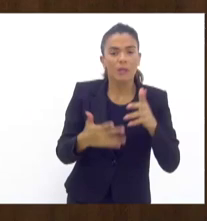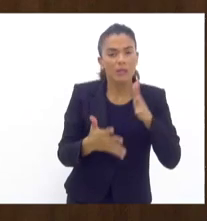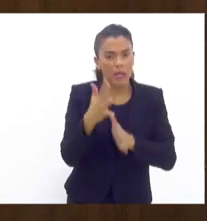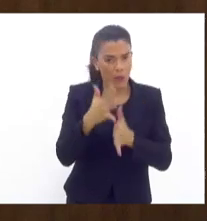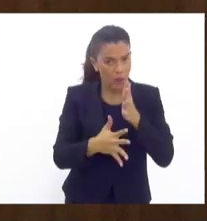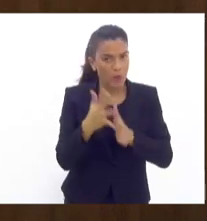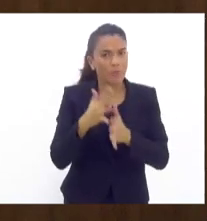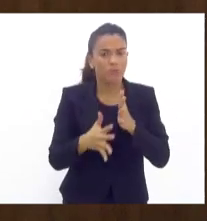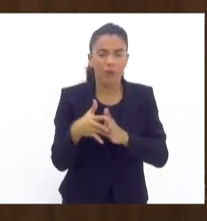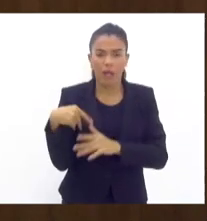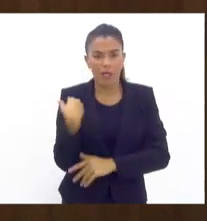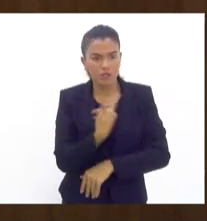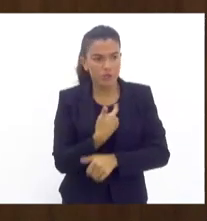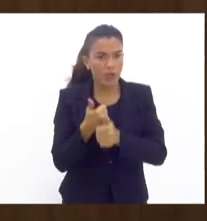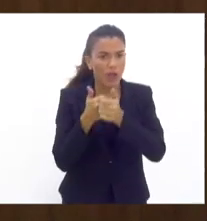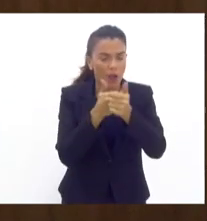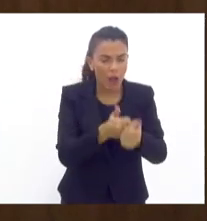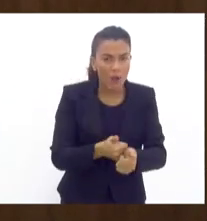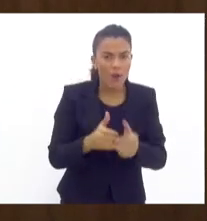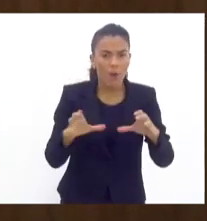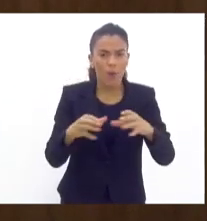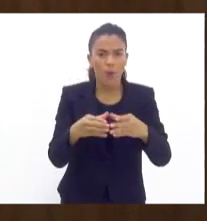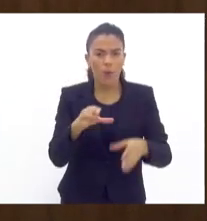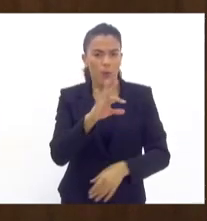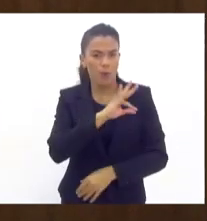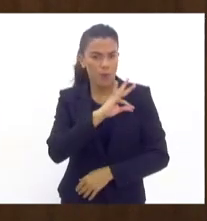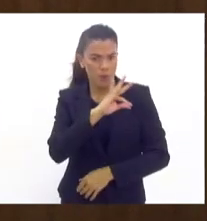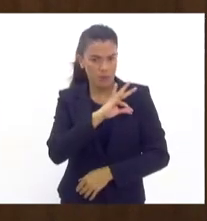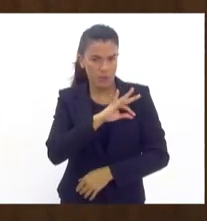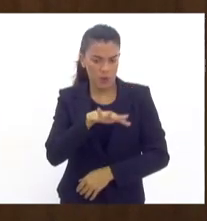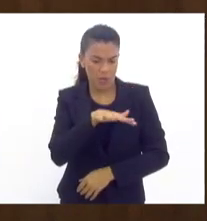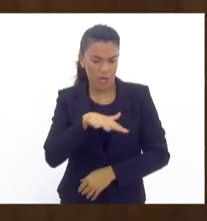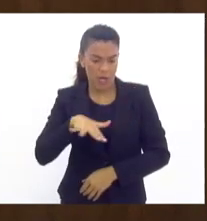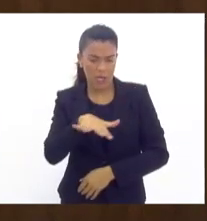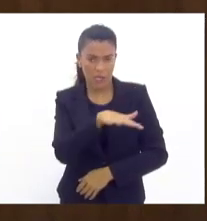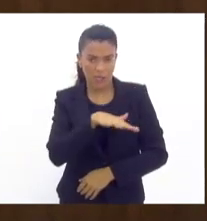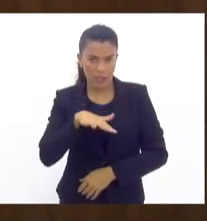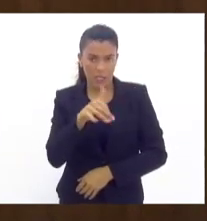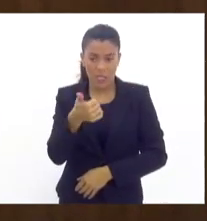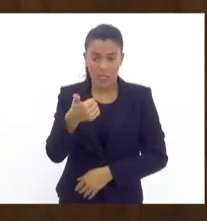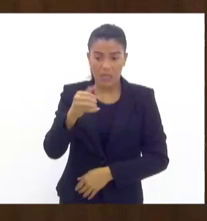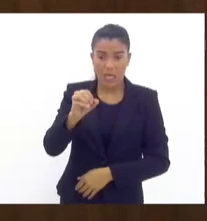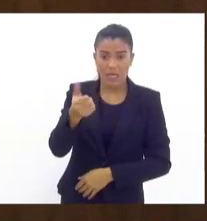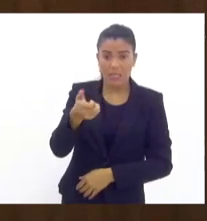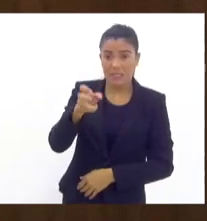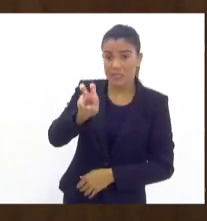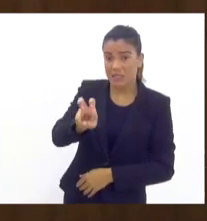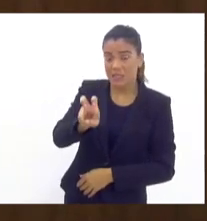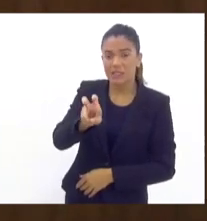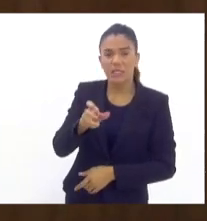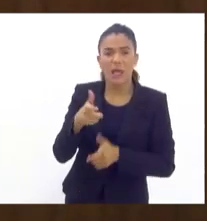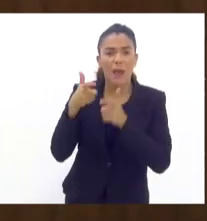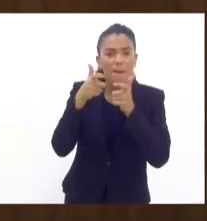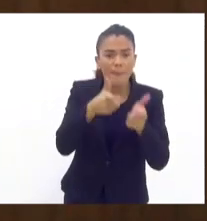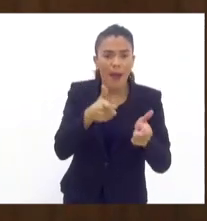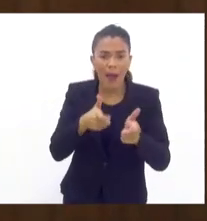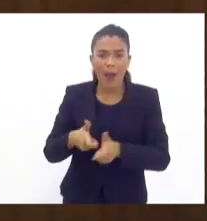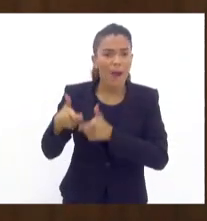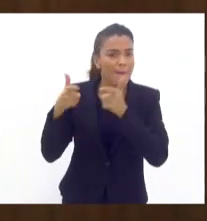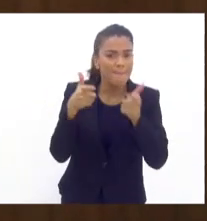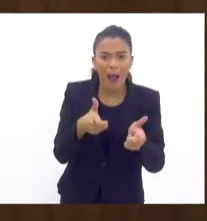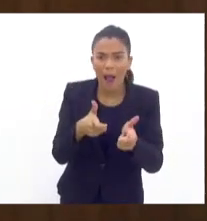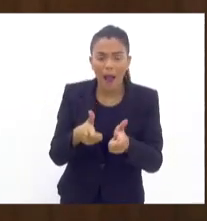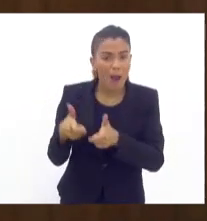região. Nós acompanhamos os grupos de policiais da região, é 10, 15, 20, 30 assaltos à mão armada